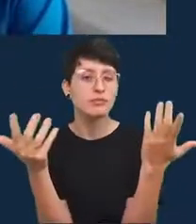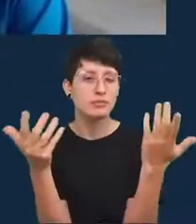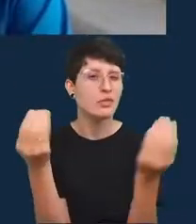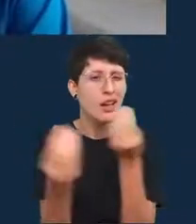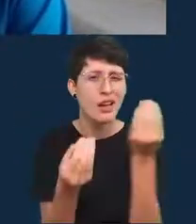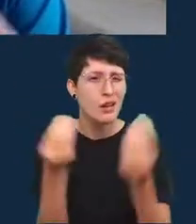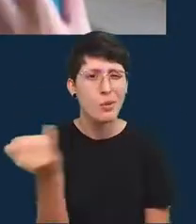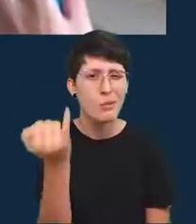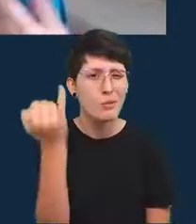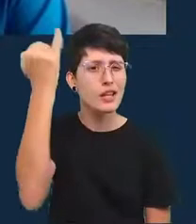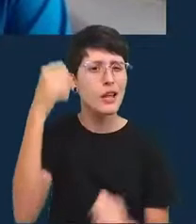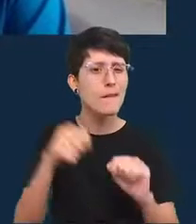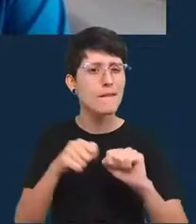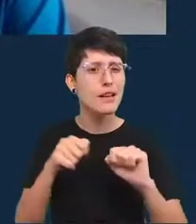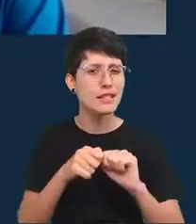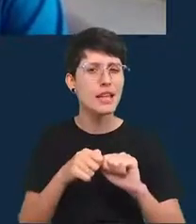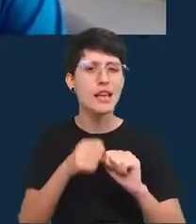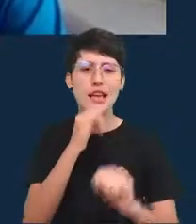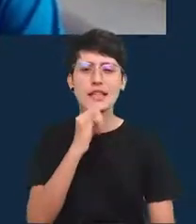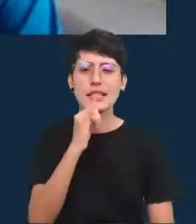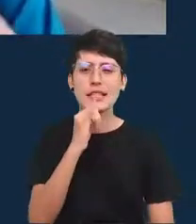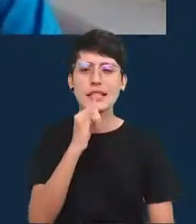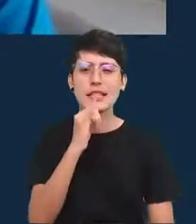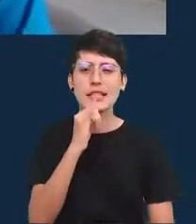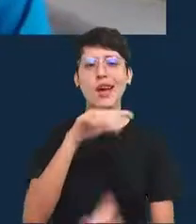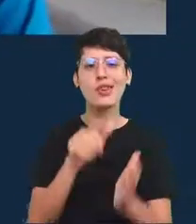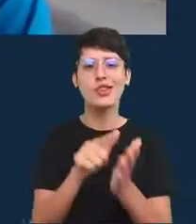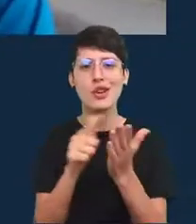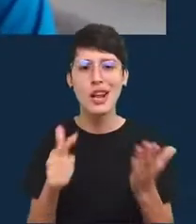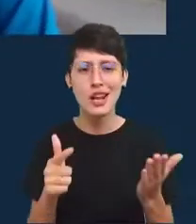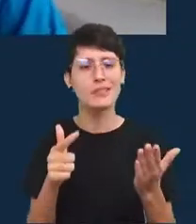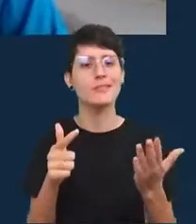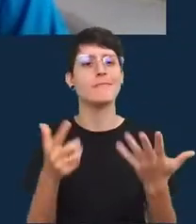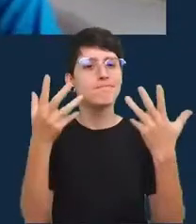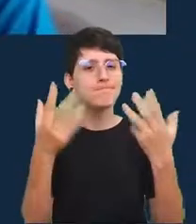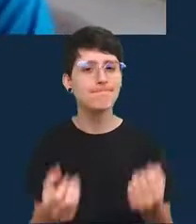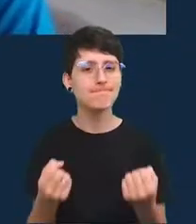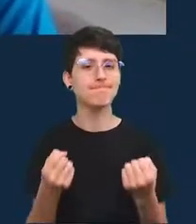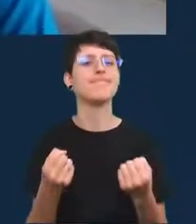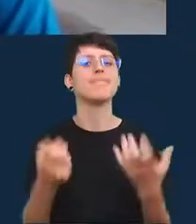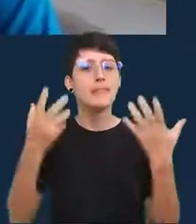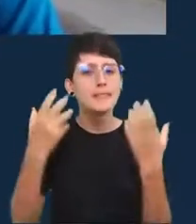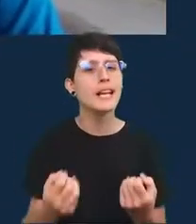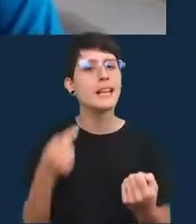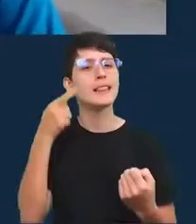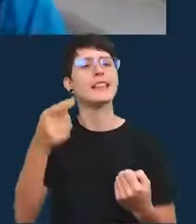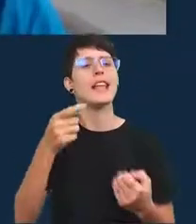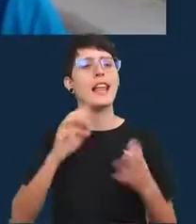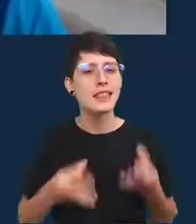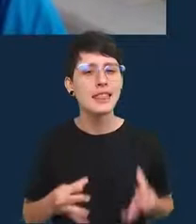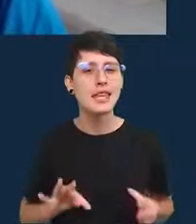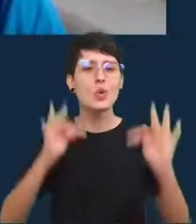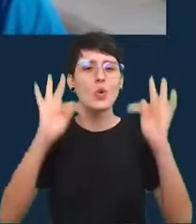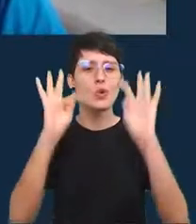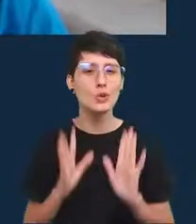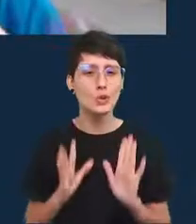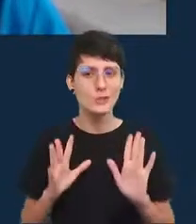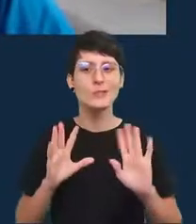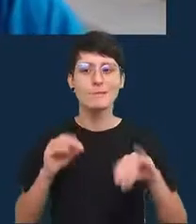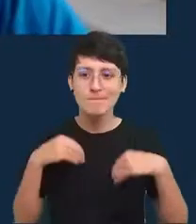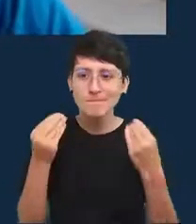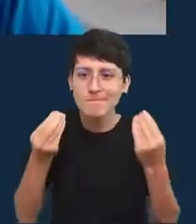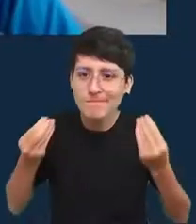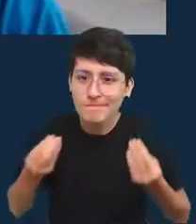para o jornalismo abraçar esse tipo de tecnologia e estimativa